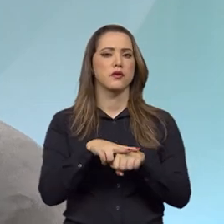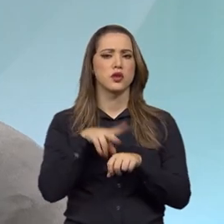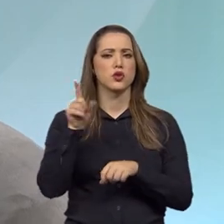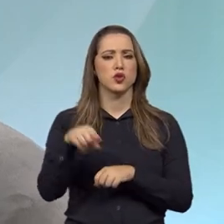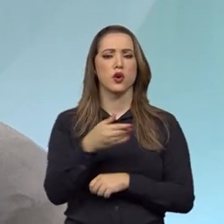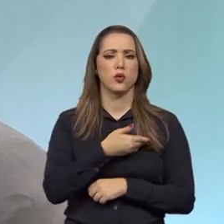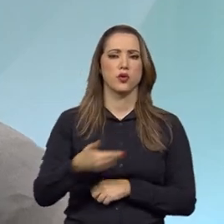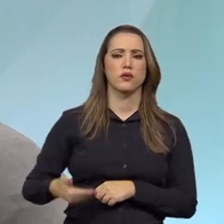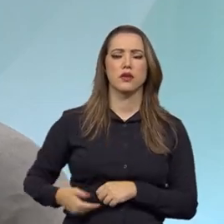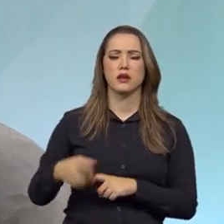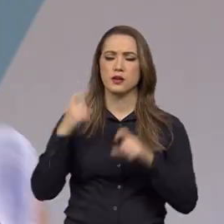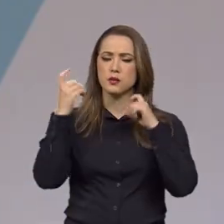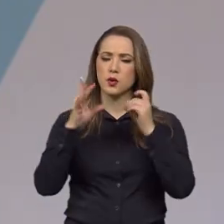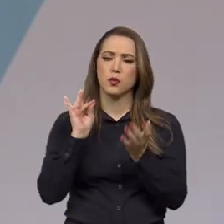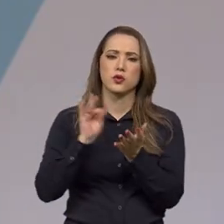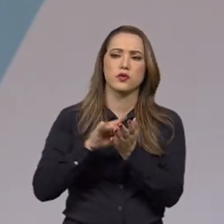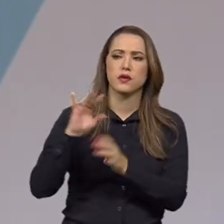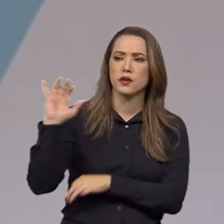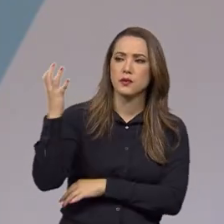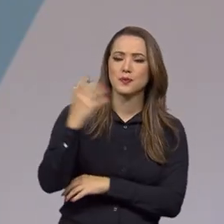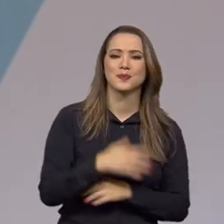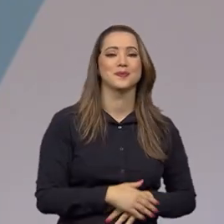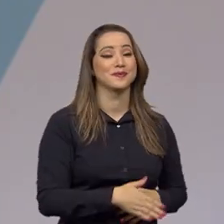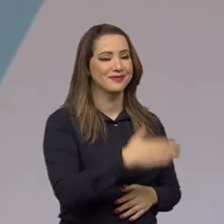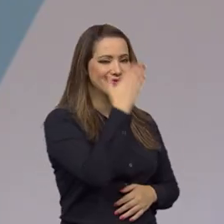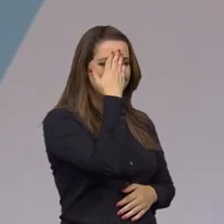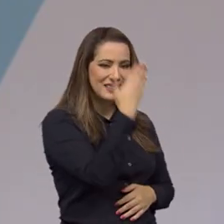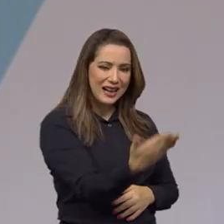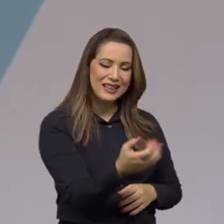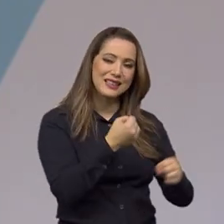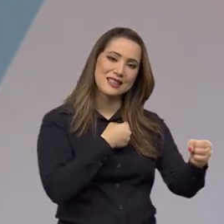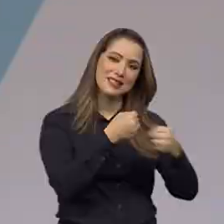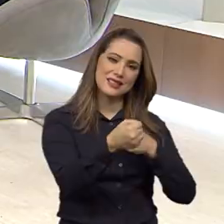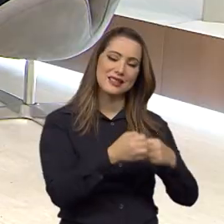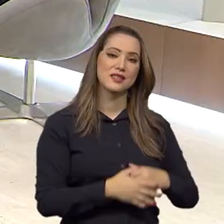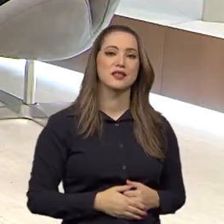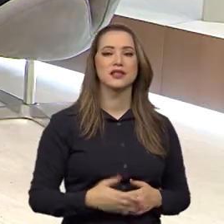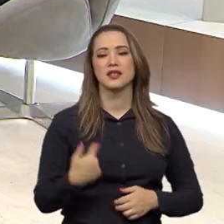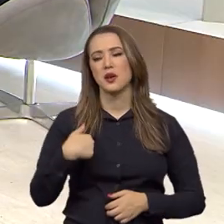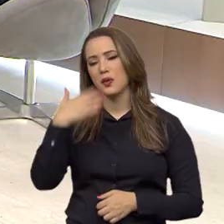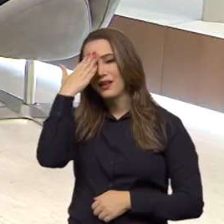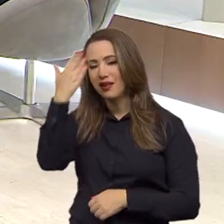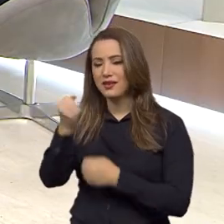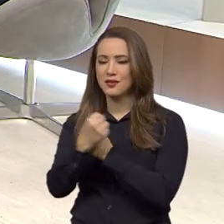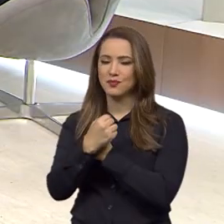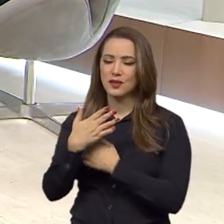preocupa com o meio ambiente. Muito obrigado, ministro, pela entrevista. Eu que lhe agradeço, um grande prazer.